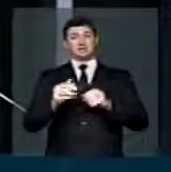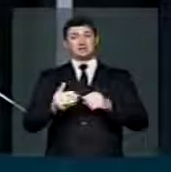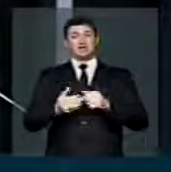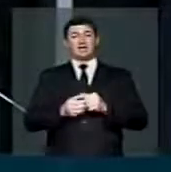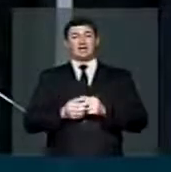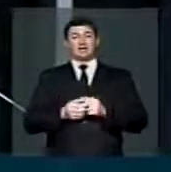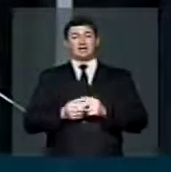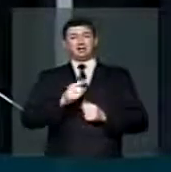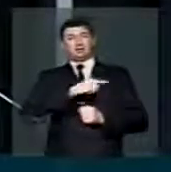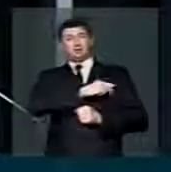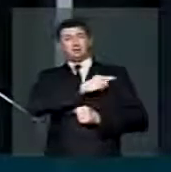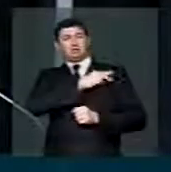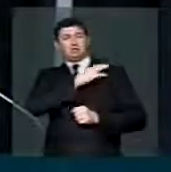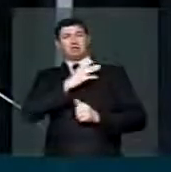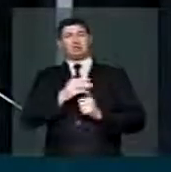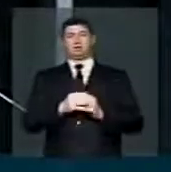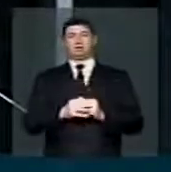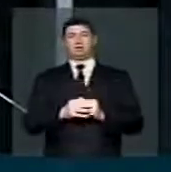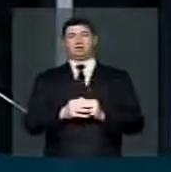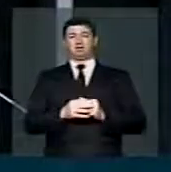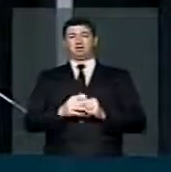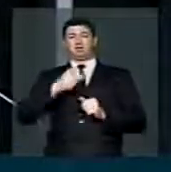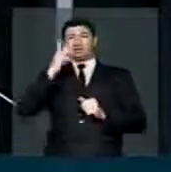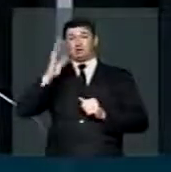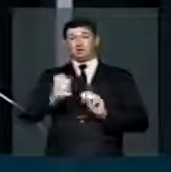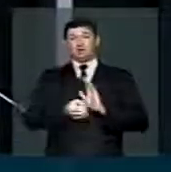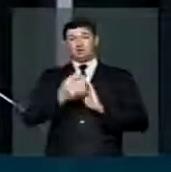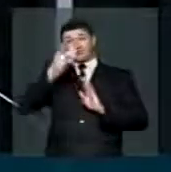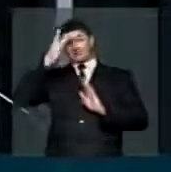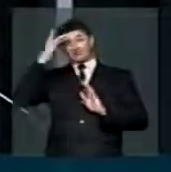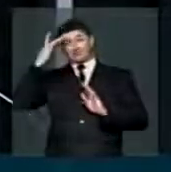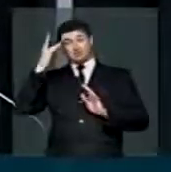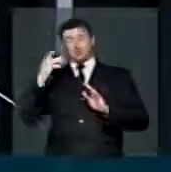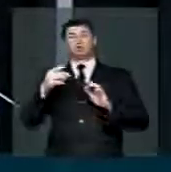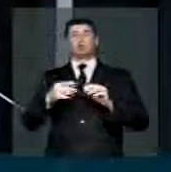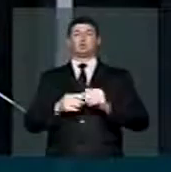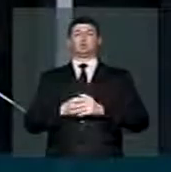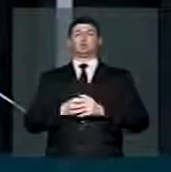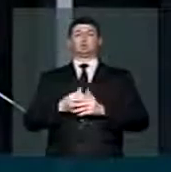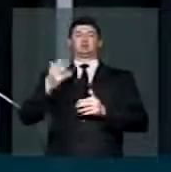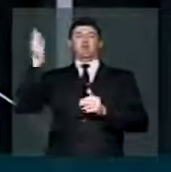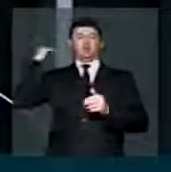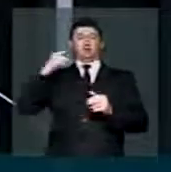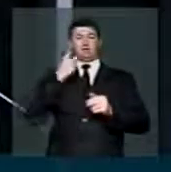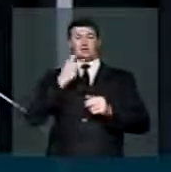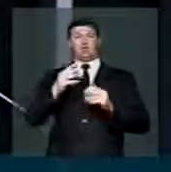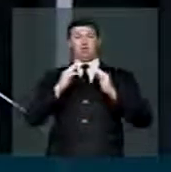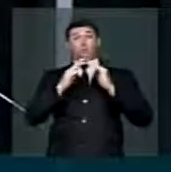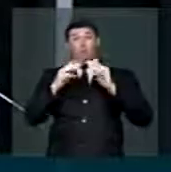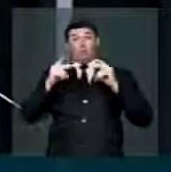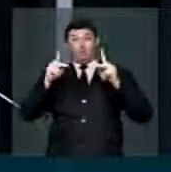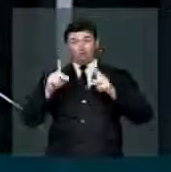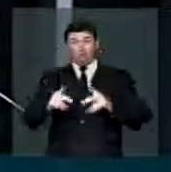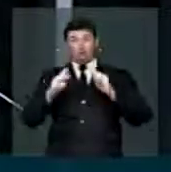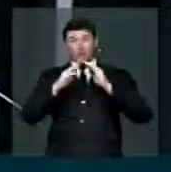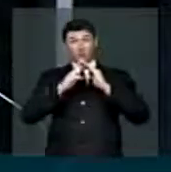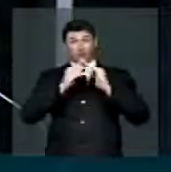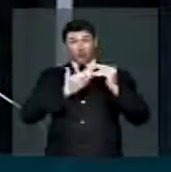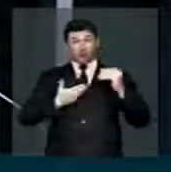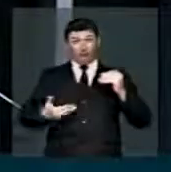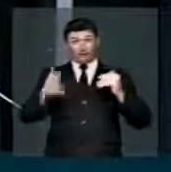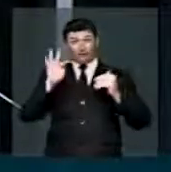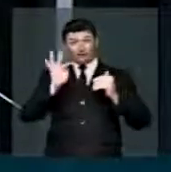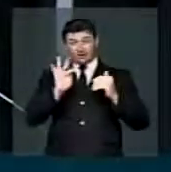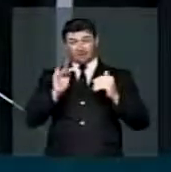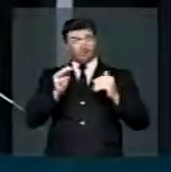fundamental. E já dizia, grandes estadistas, que o povo não mora nem na União,